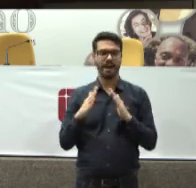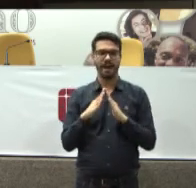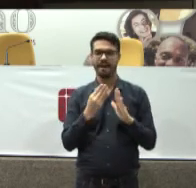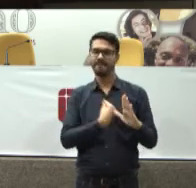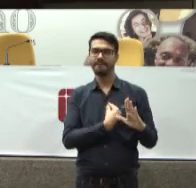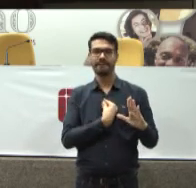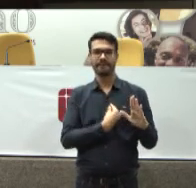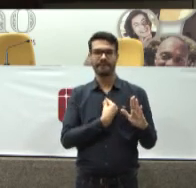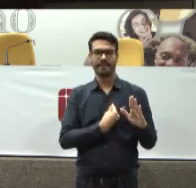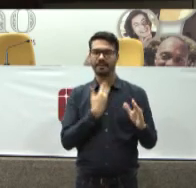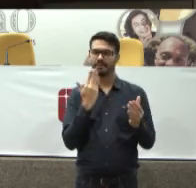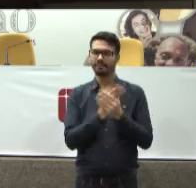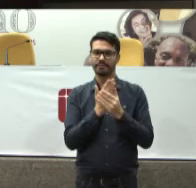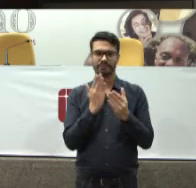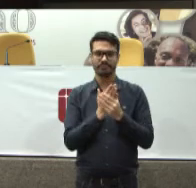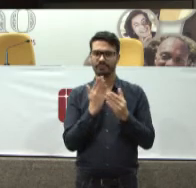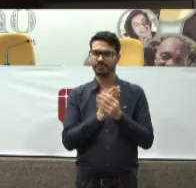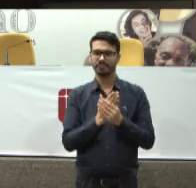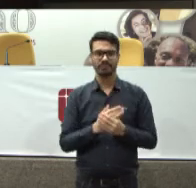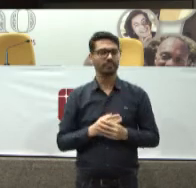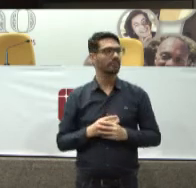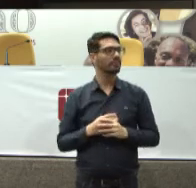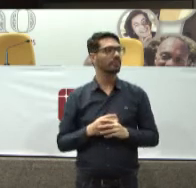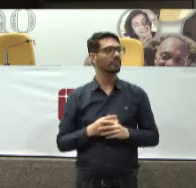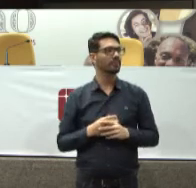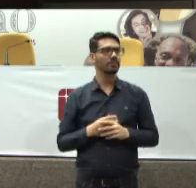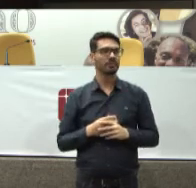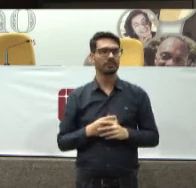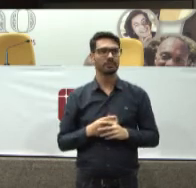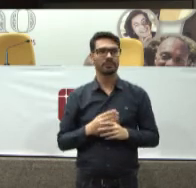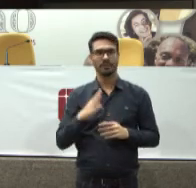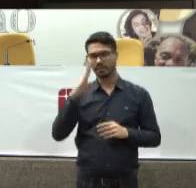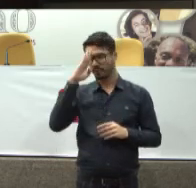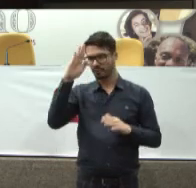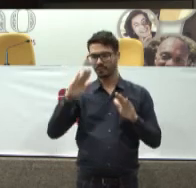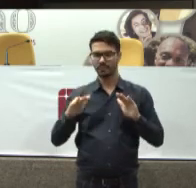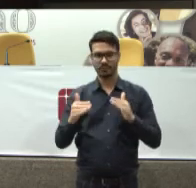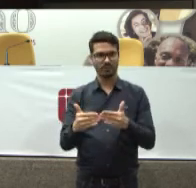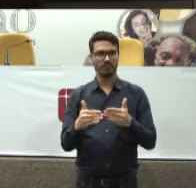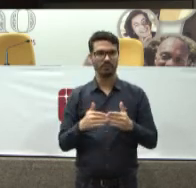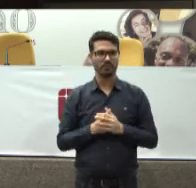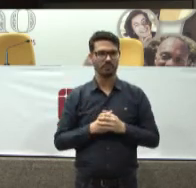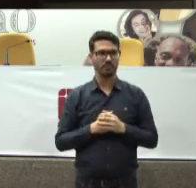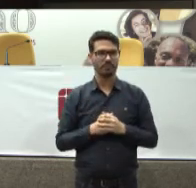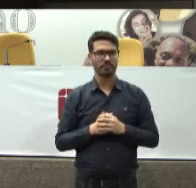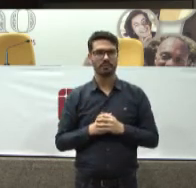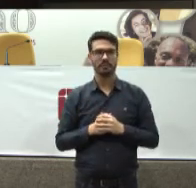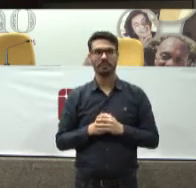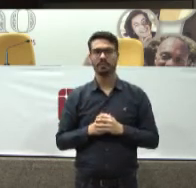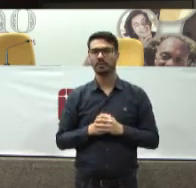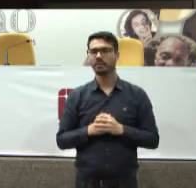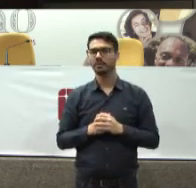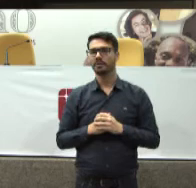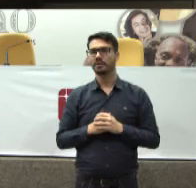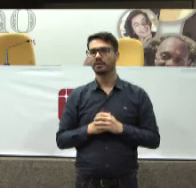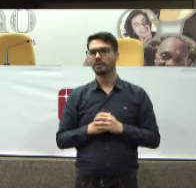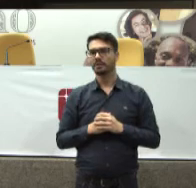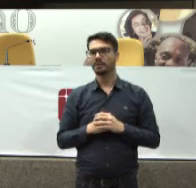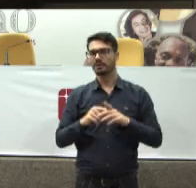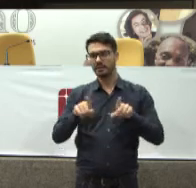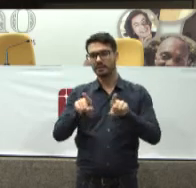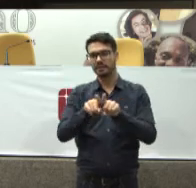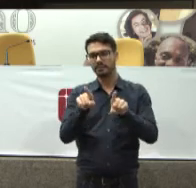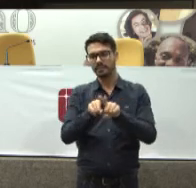judicializada Das pessoas Mas na judicialização O foco tem sido o que? O foco tem sido Discutir a judicialização Da assistência